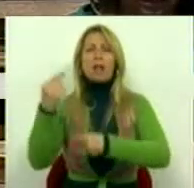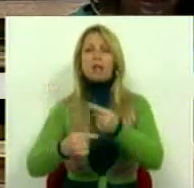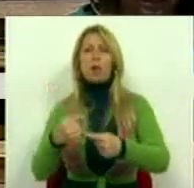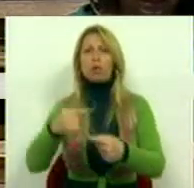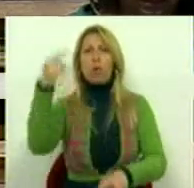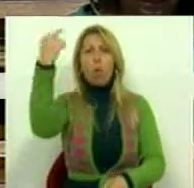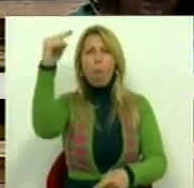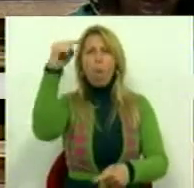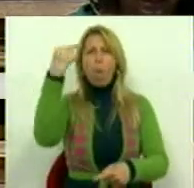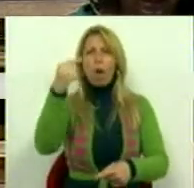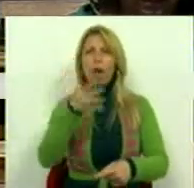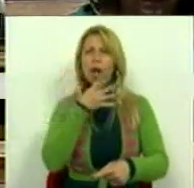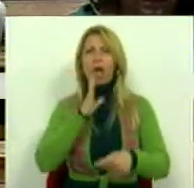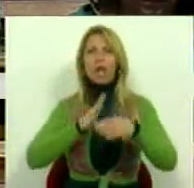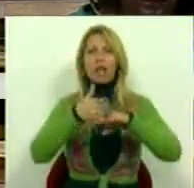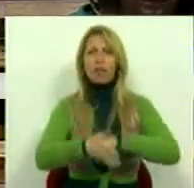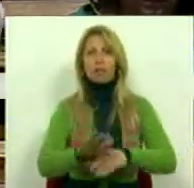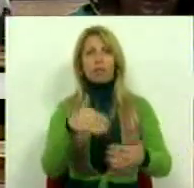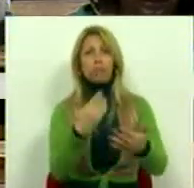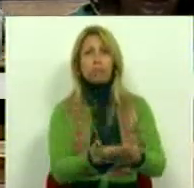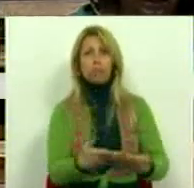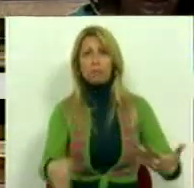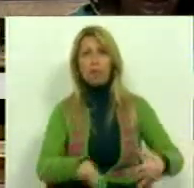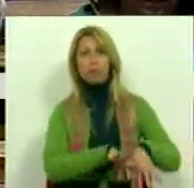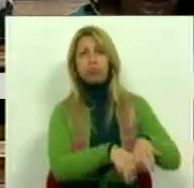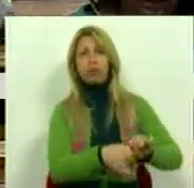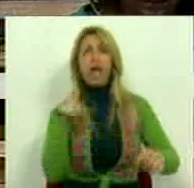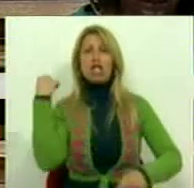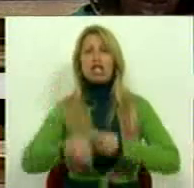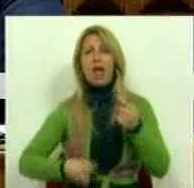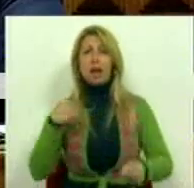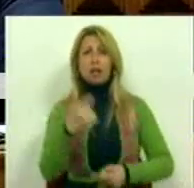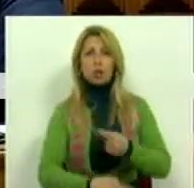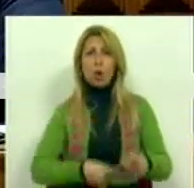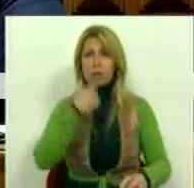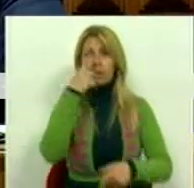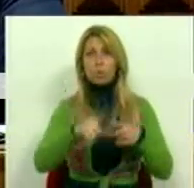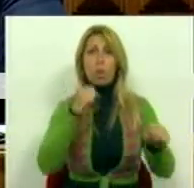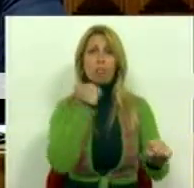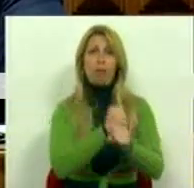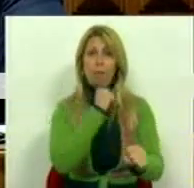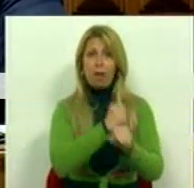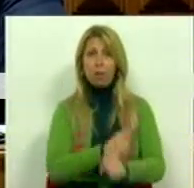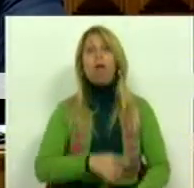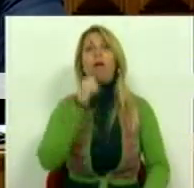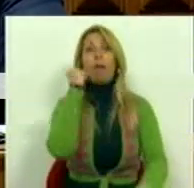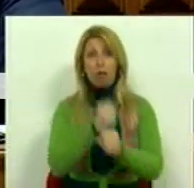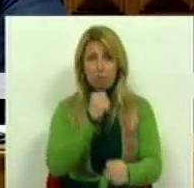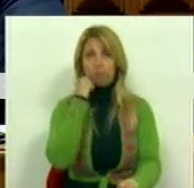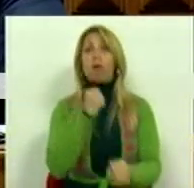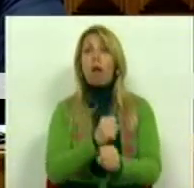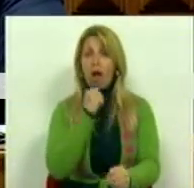enxuvalhar gerações e gerações de trabalhadores que trabalharam para construir